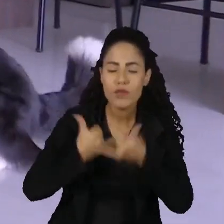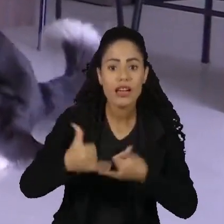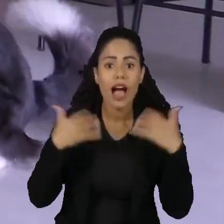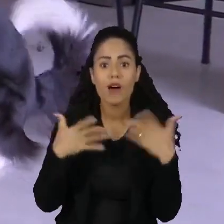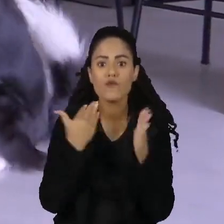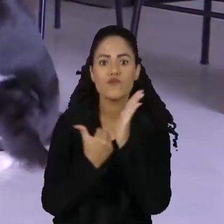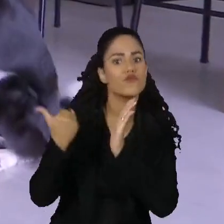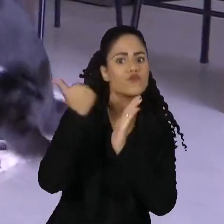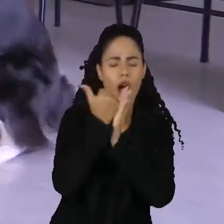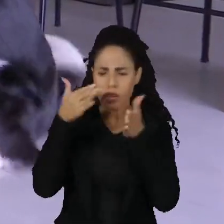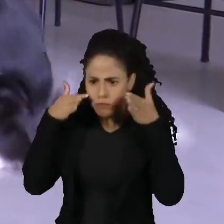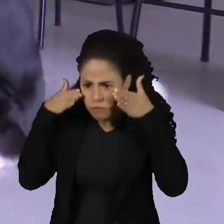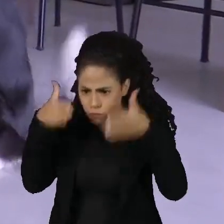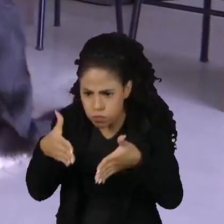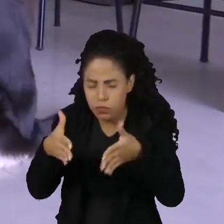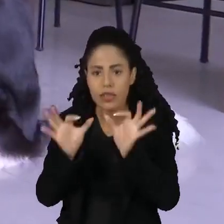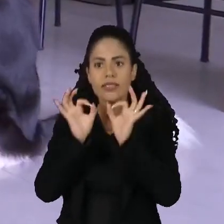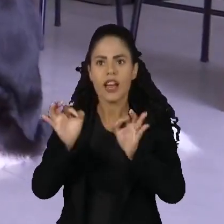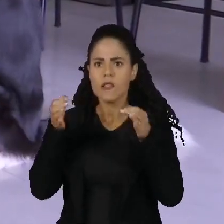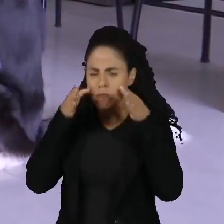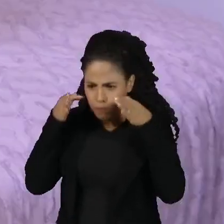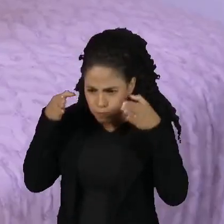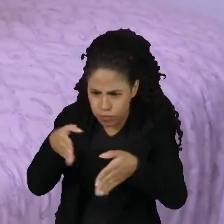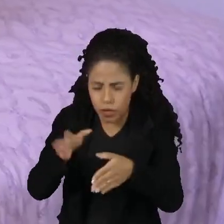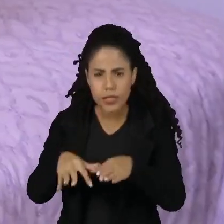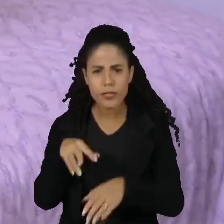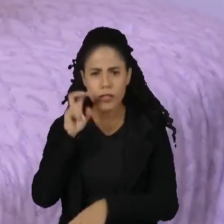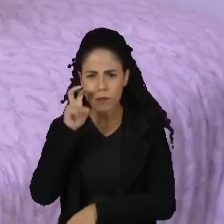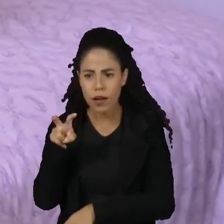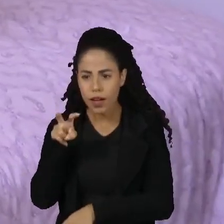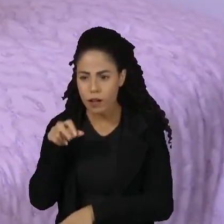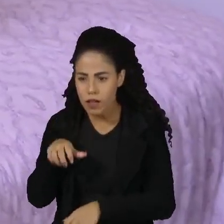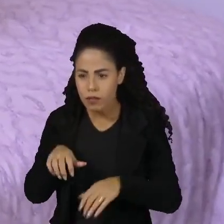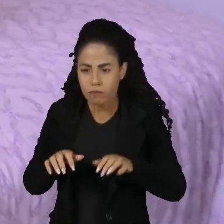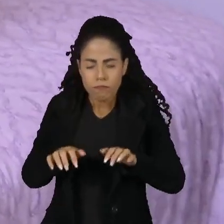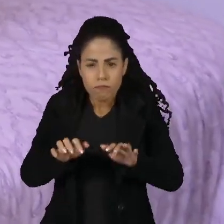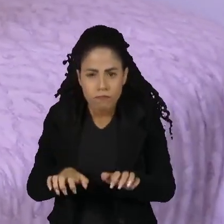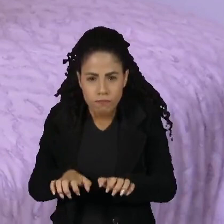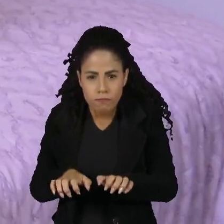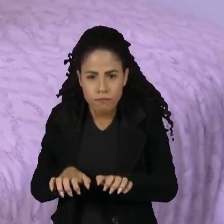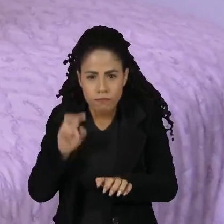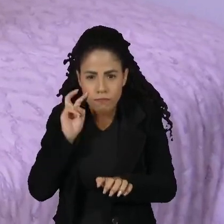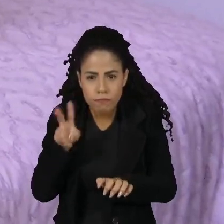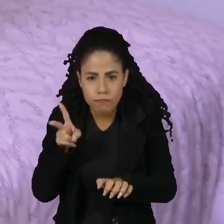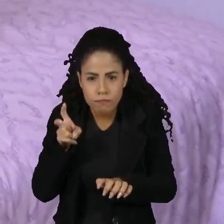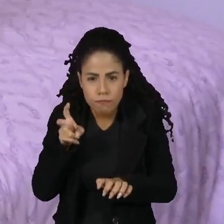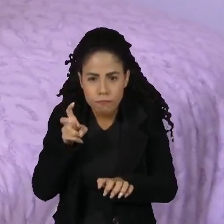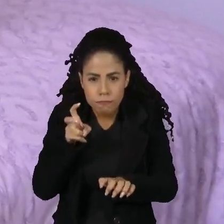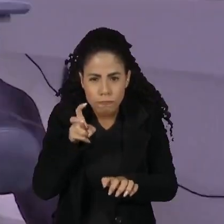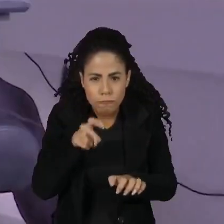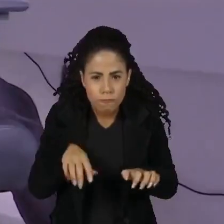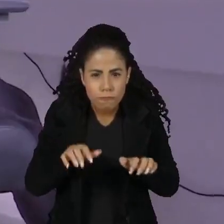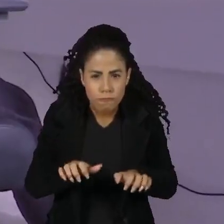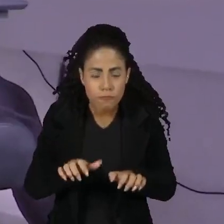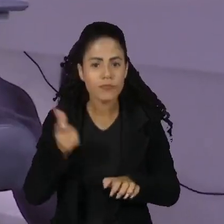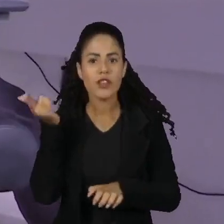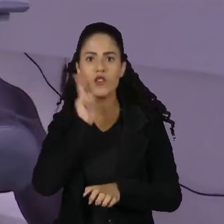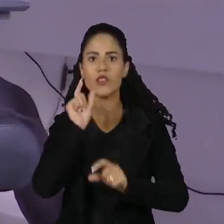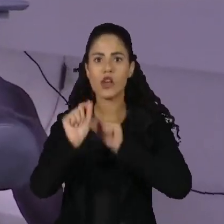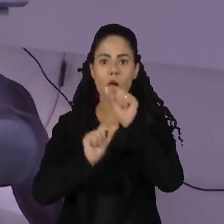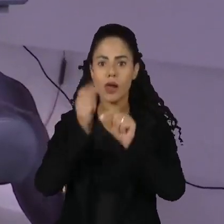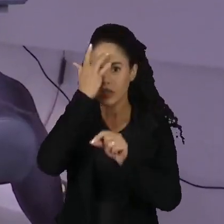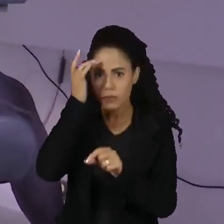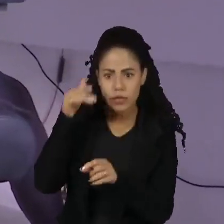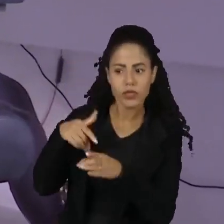de foco, ele sempre está focado em alguma coisa. Às a gente está parado, ele está olhando para a sua cara e falando, o é o próximo? Ele até consegue se conter enquanto os